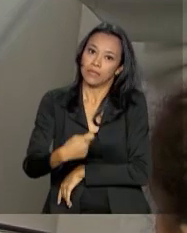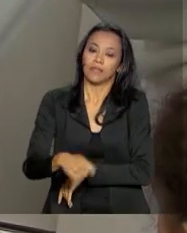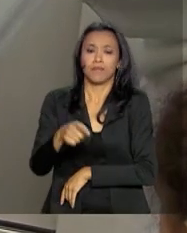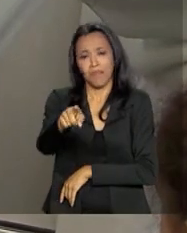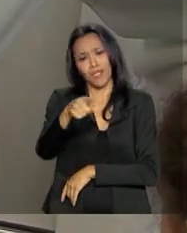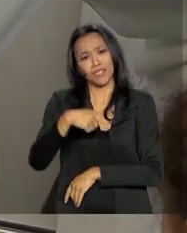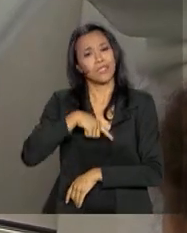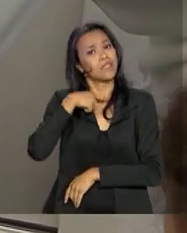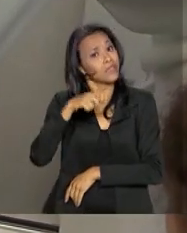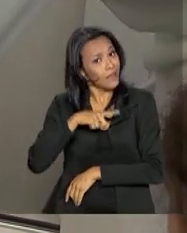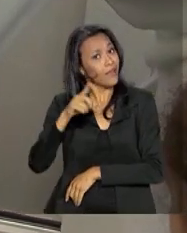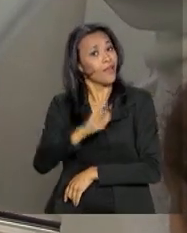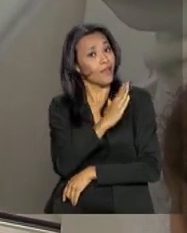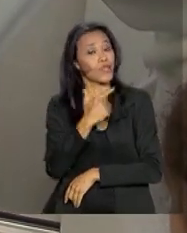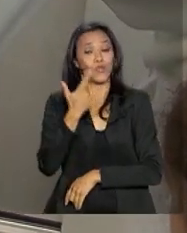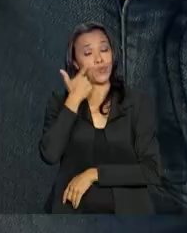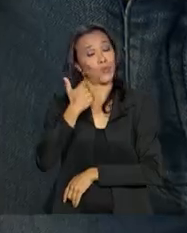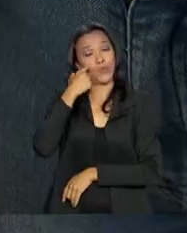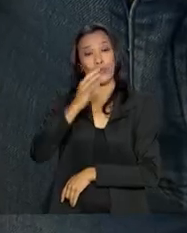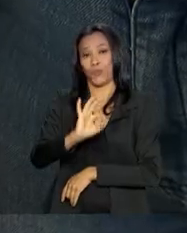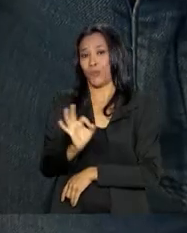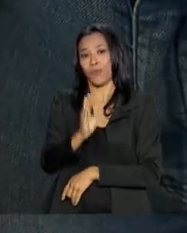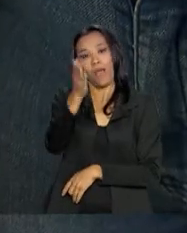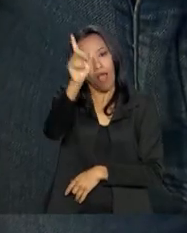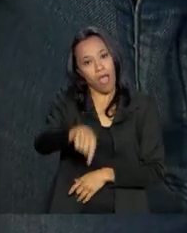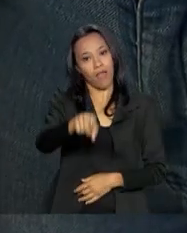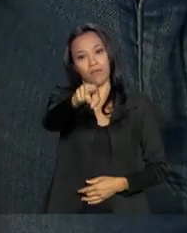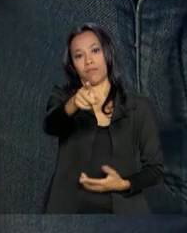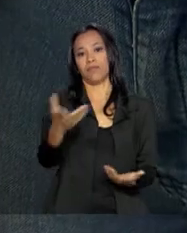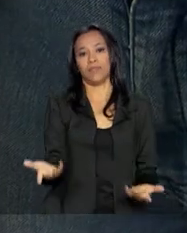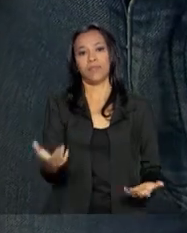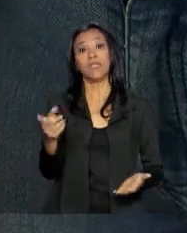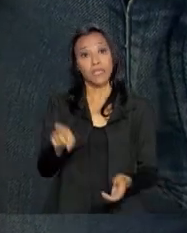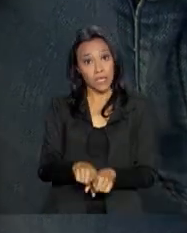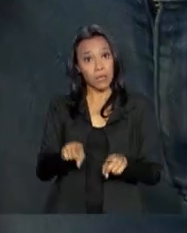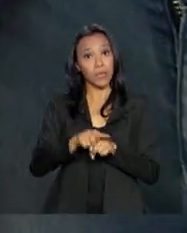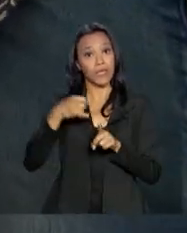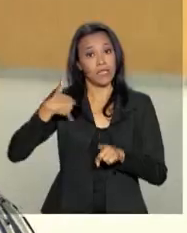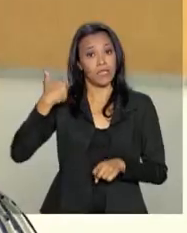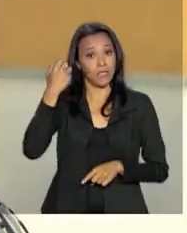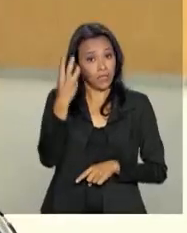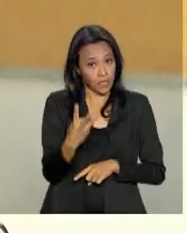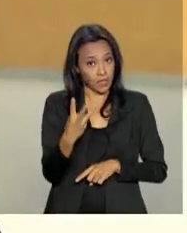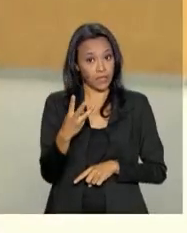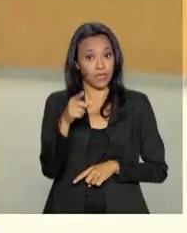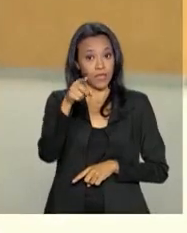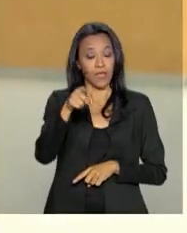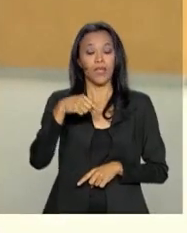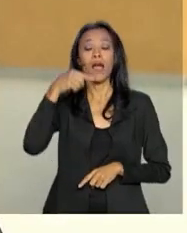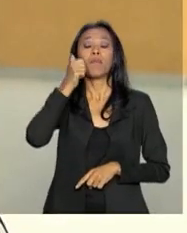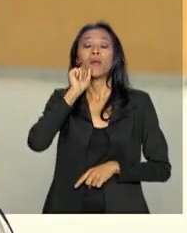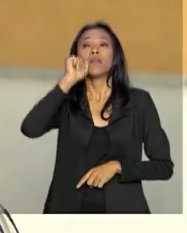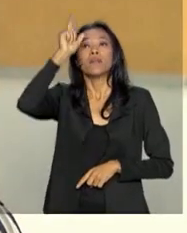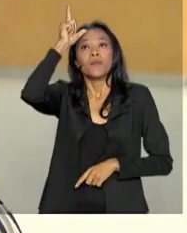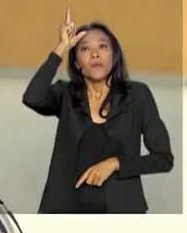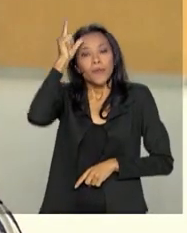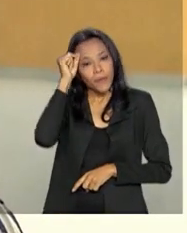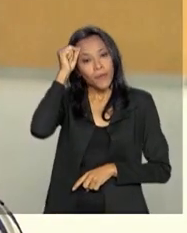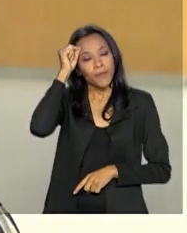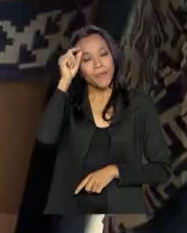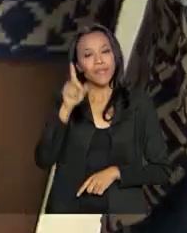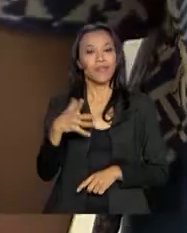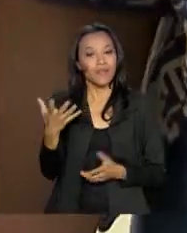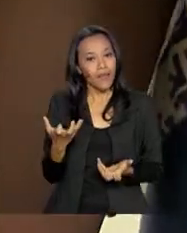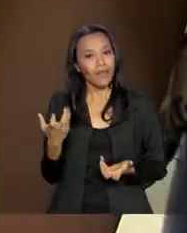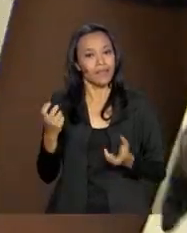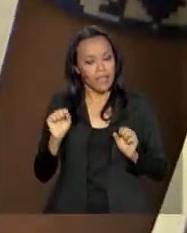chore na hora de receber uma agulhada. É o caso do Arthur, também de 3 anos, para alívio da mãe, que faz questão de